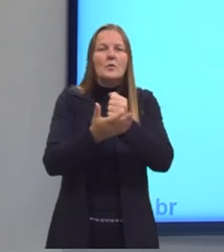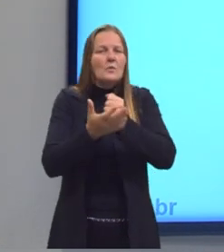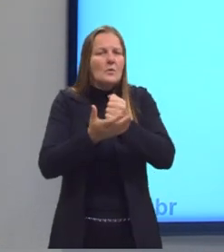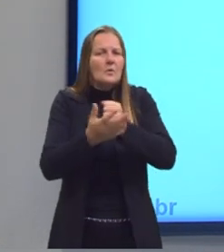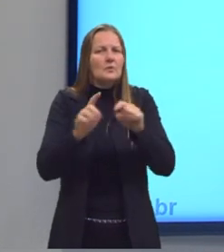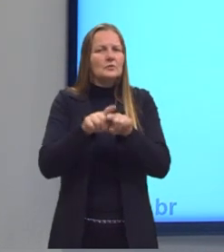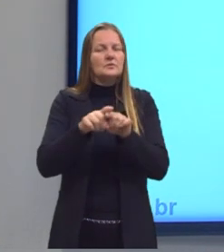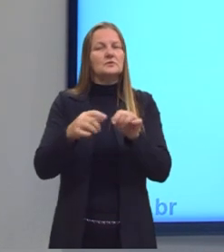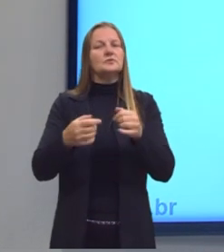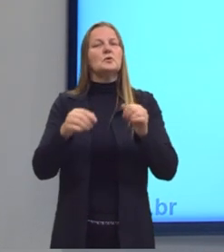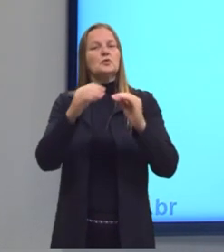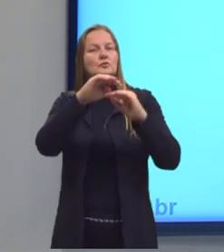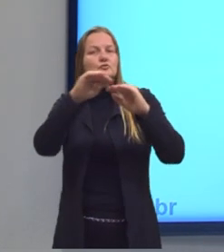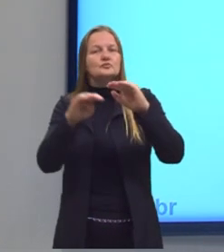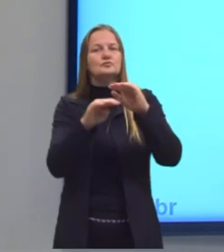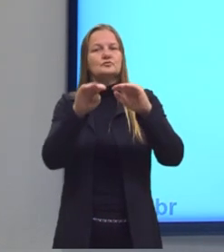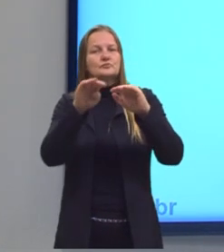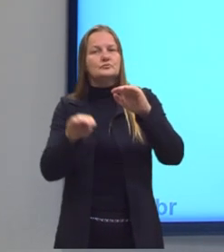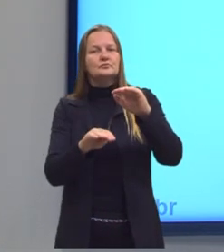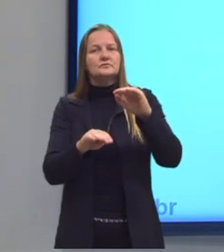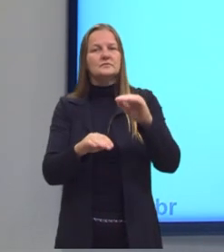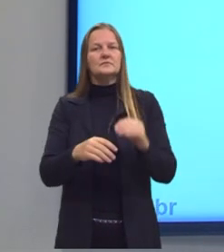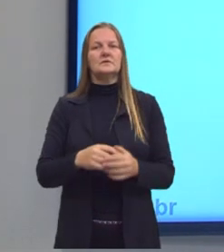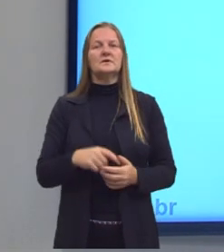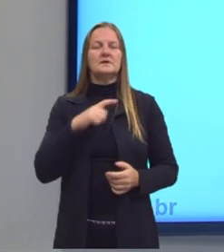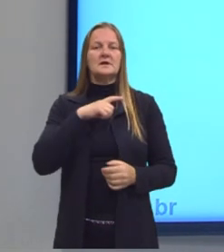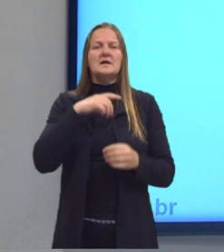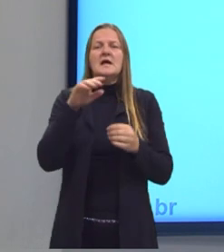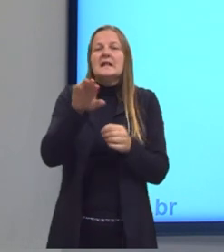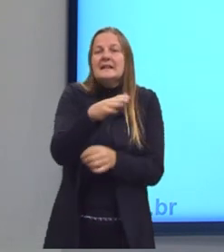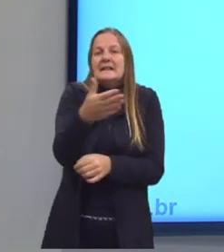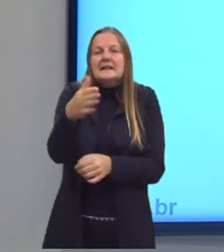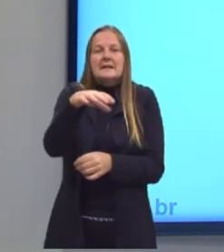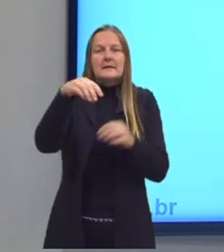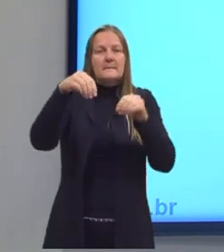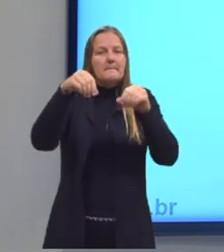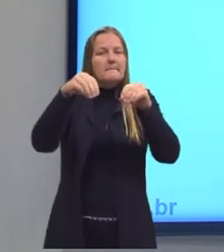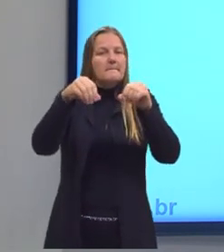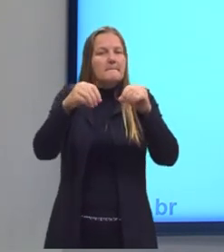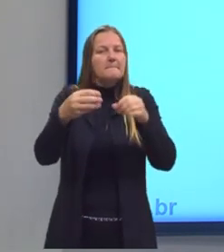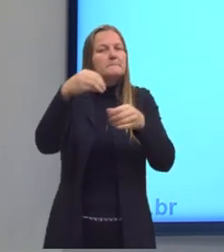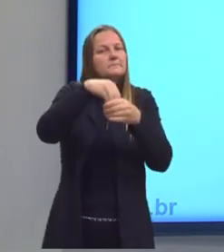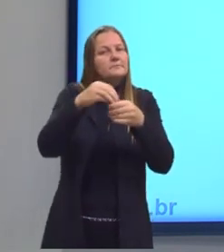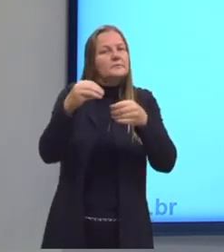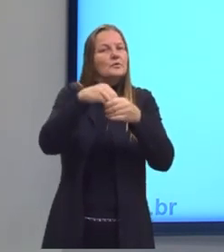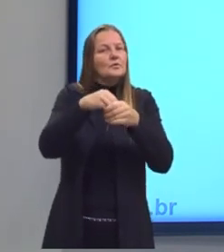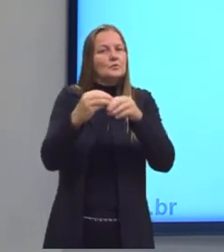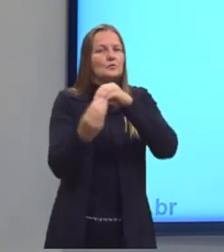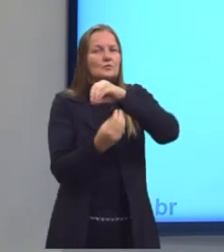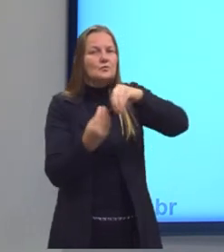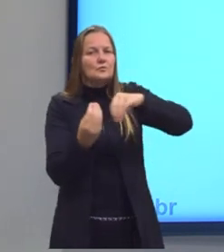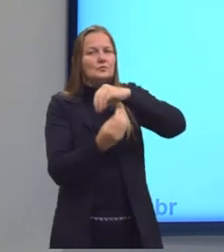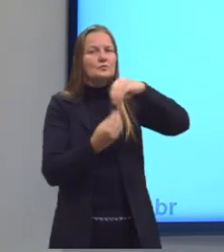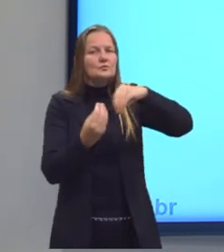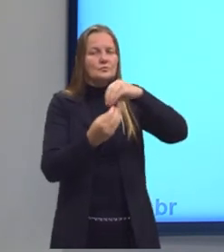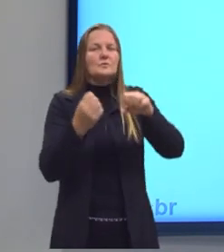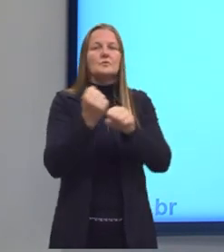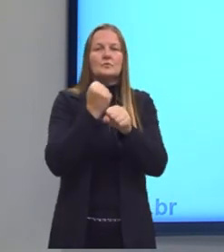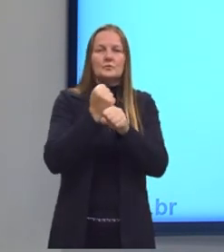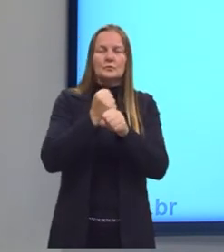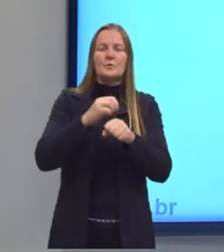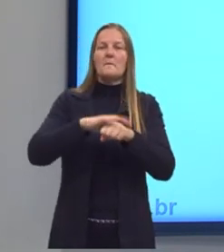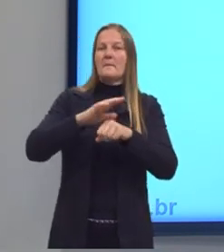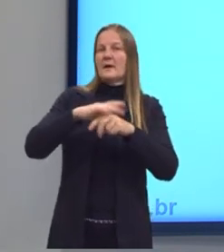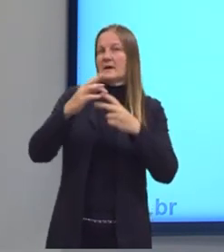também podem ser subdivididas segundo as substâncias que são formadas, como eu falei para você, se forma um produto, se forma